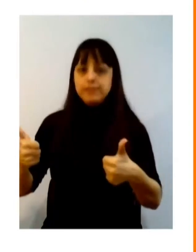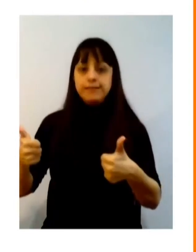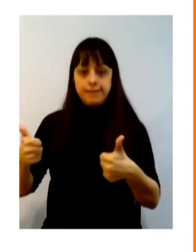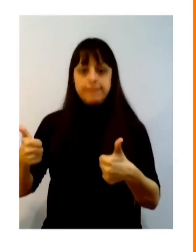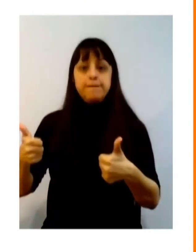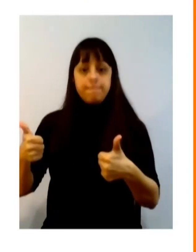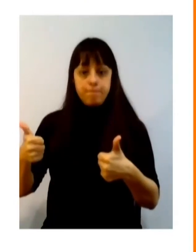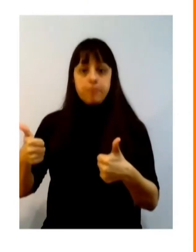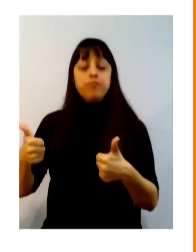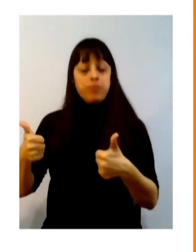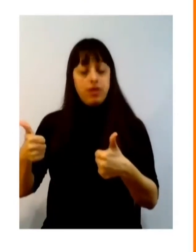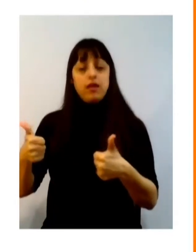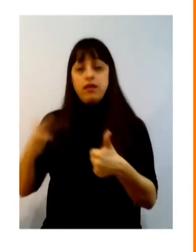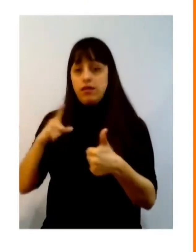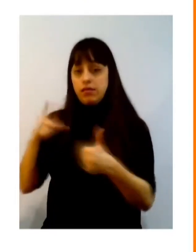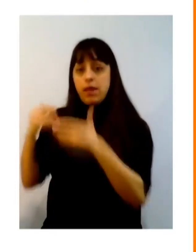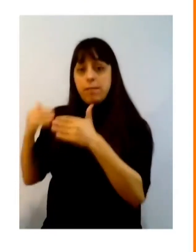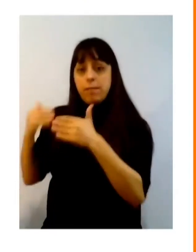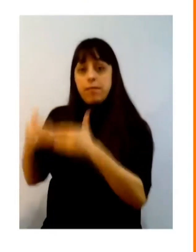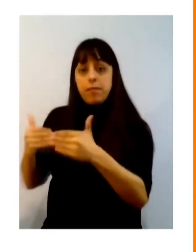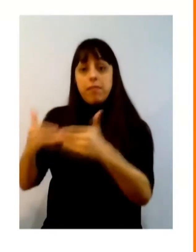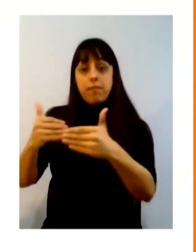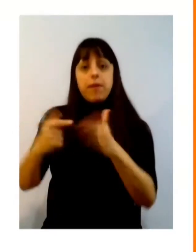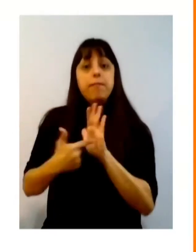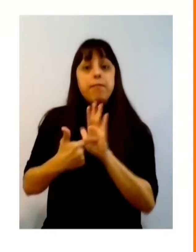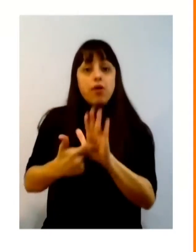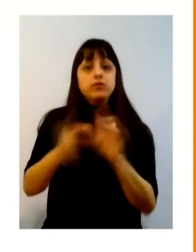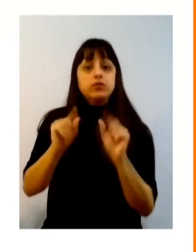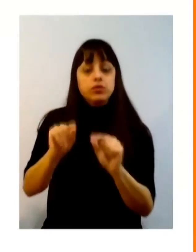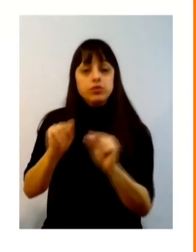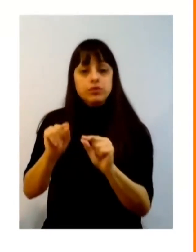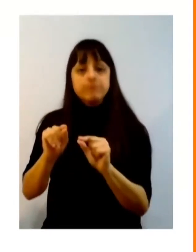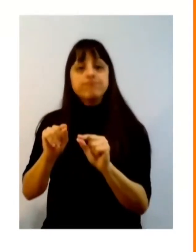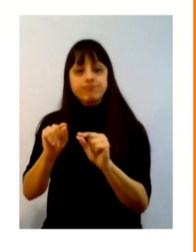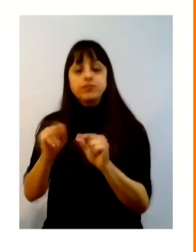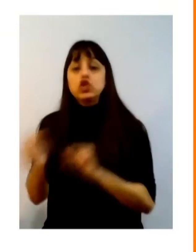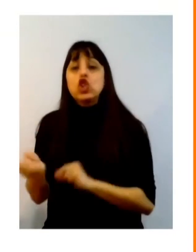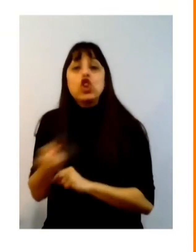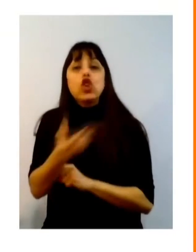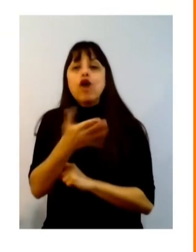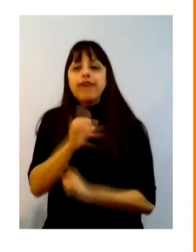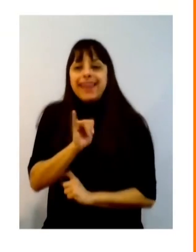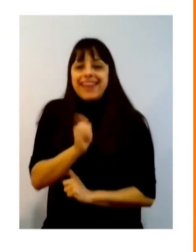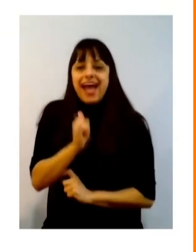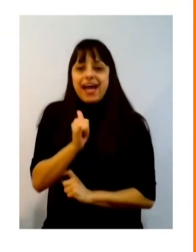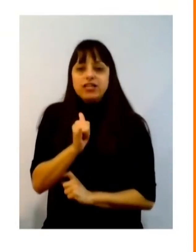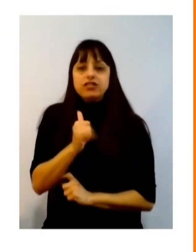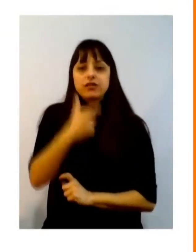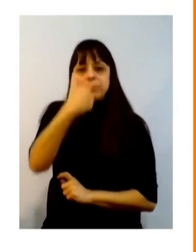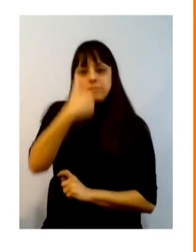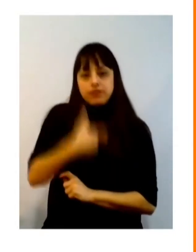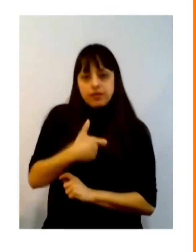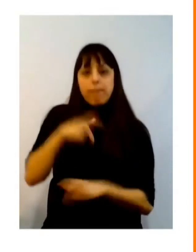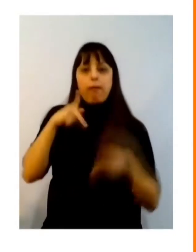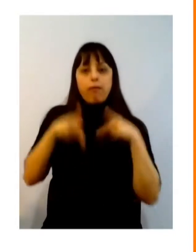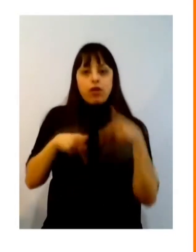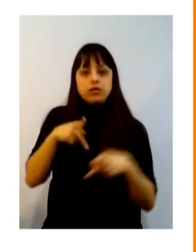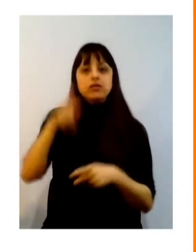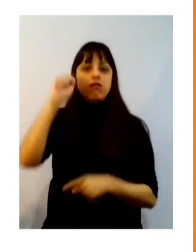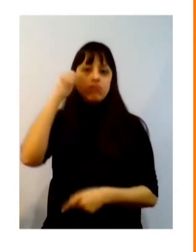basicamente relacionado a essa nova narrativa em relação à construção da população negra no Brasil